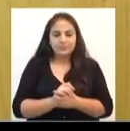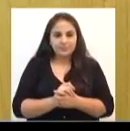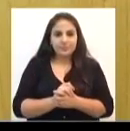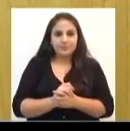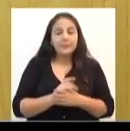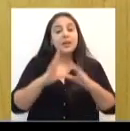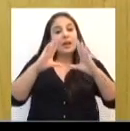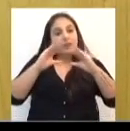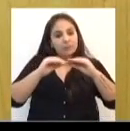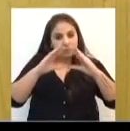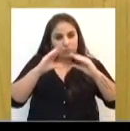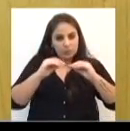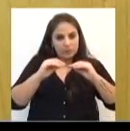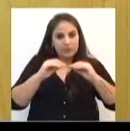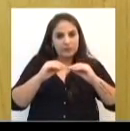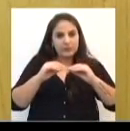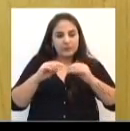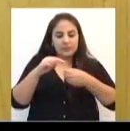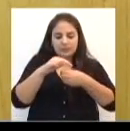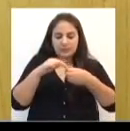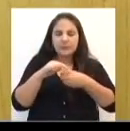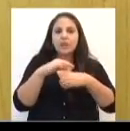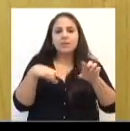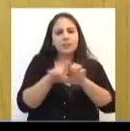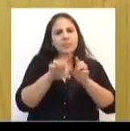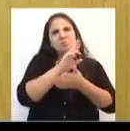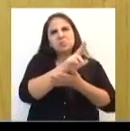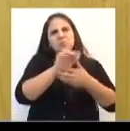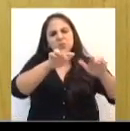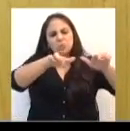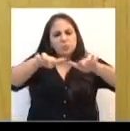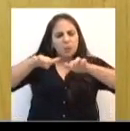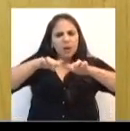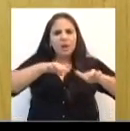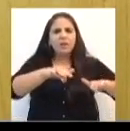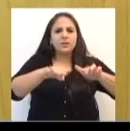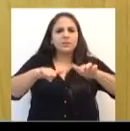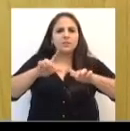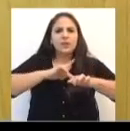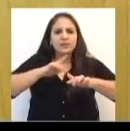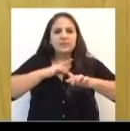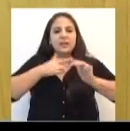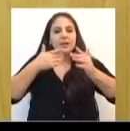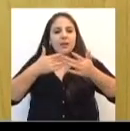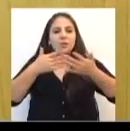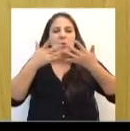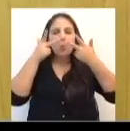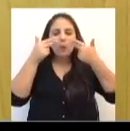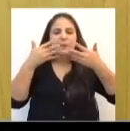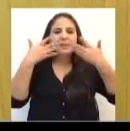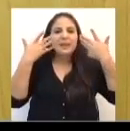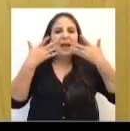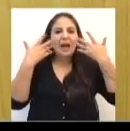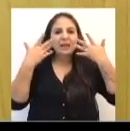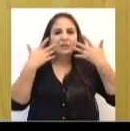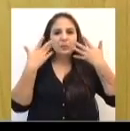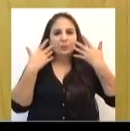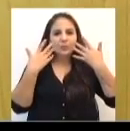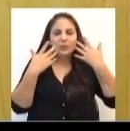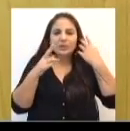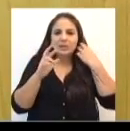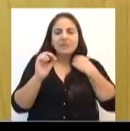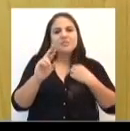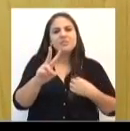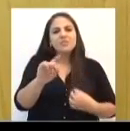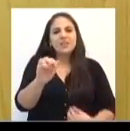E à noite, na cidade, também tem em vários lugares, encenação e via sacra. Então,